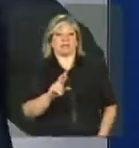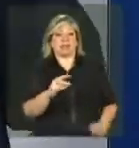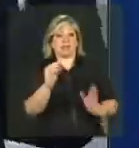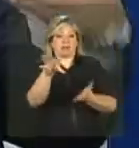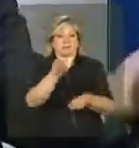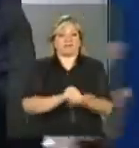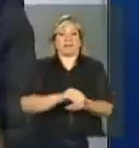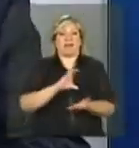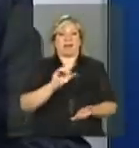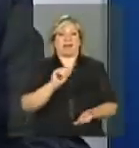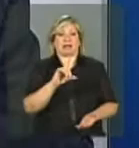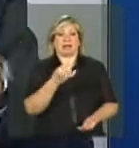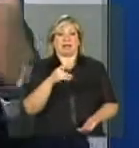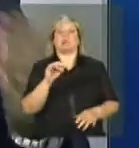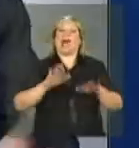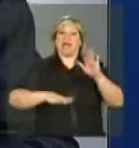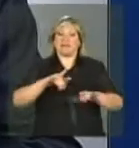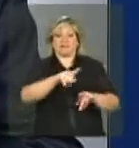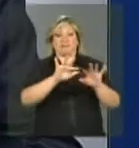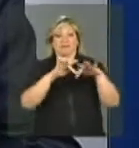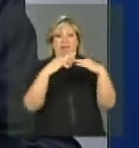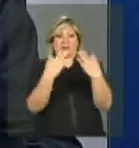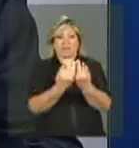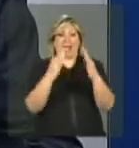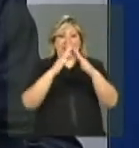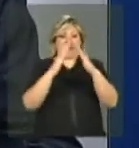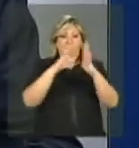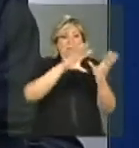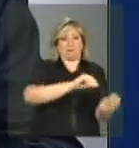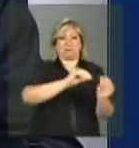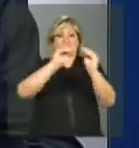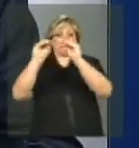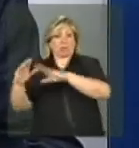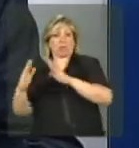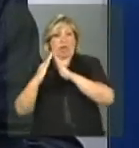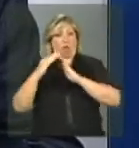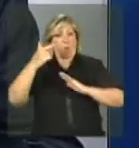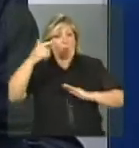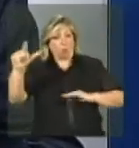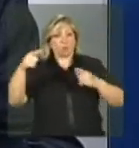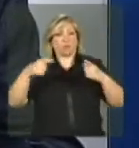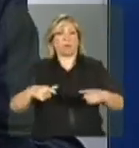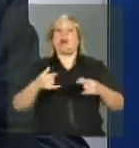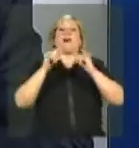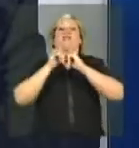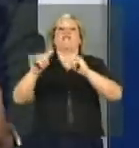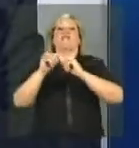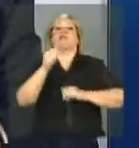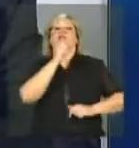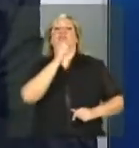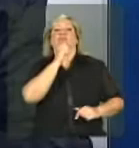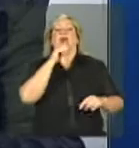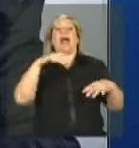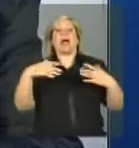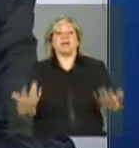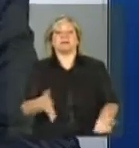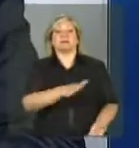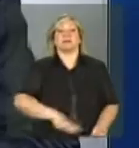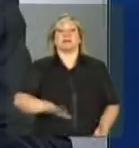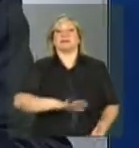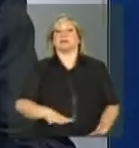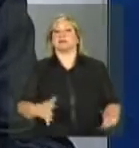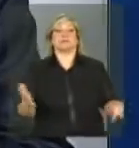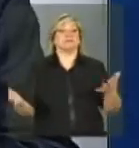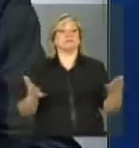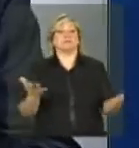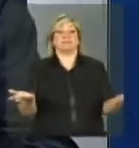X, para o município Y e não atualizou a informação na área do cadastro único, na área de gestão do posto de família, e aí aquela criança fica perdida no